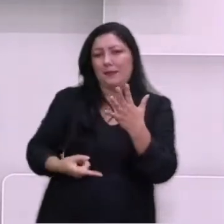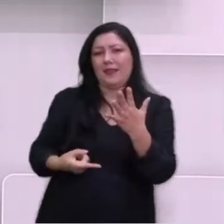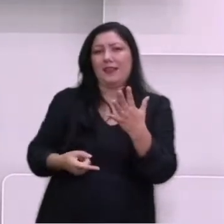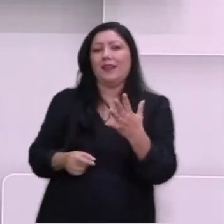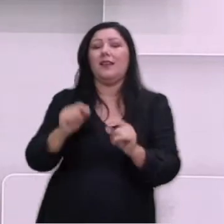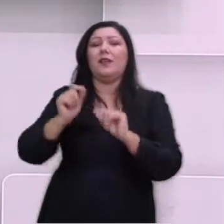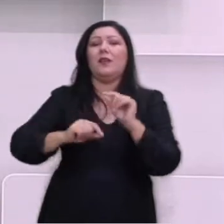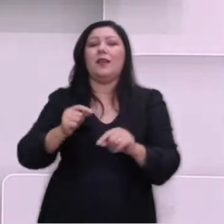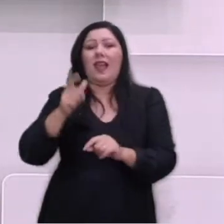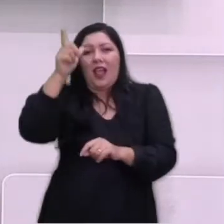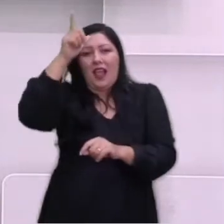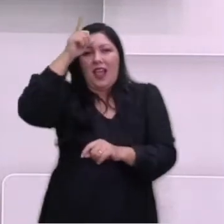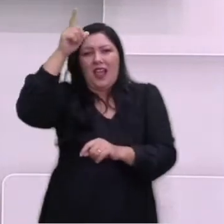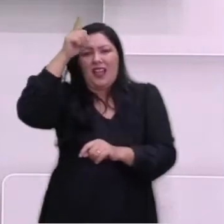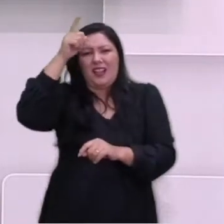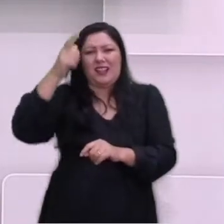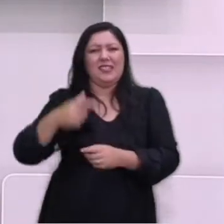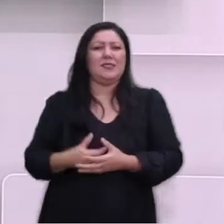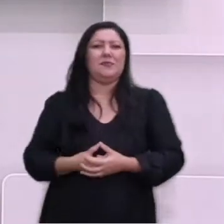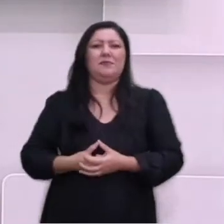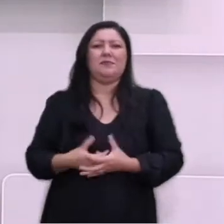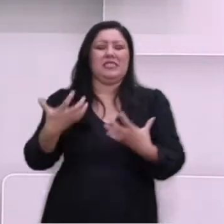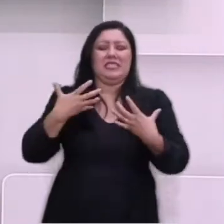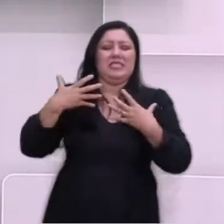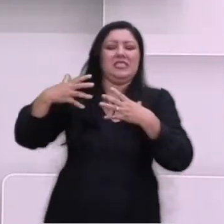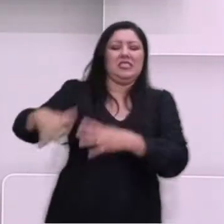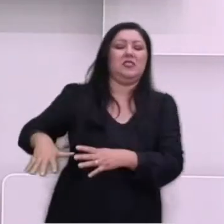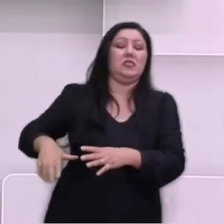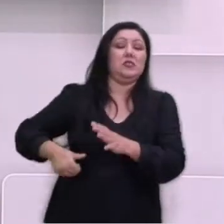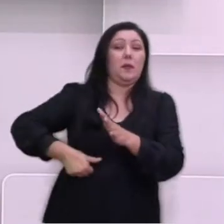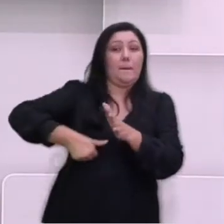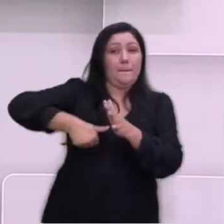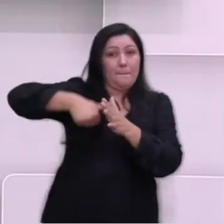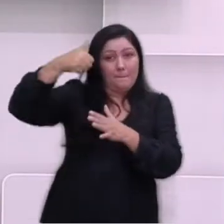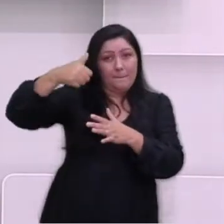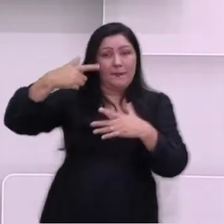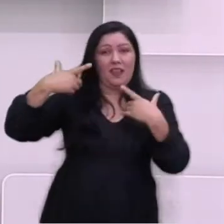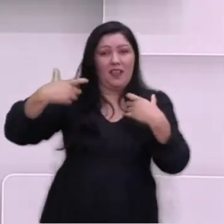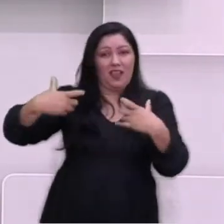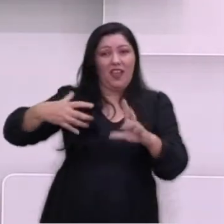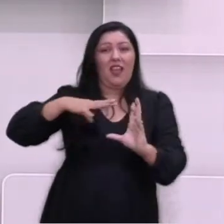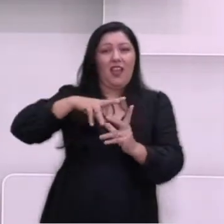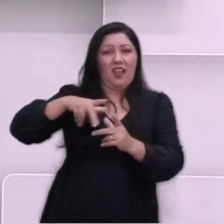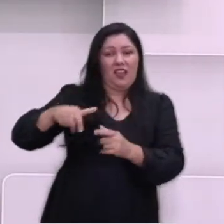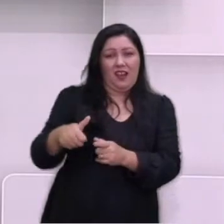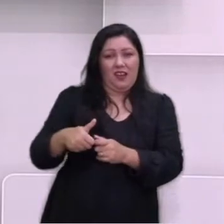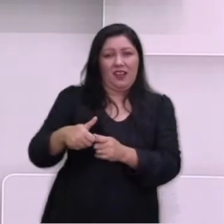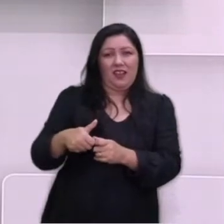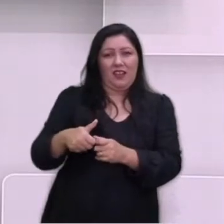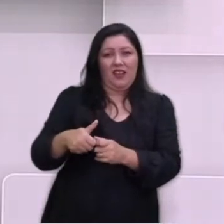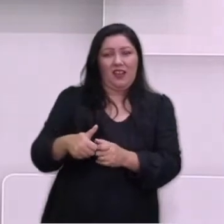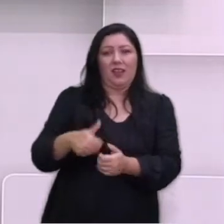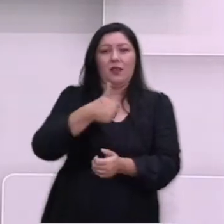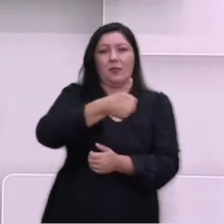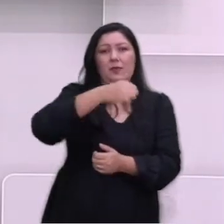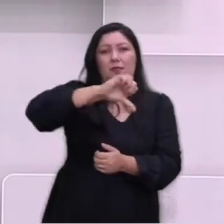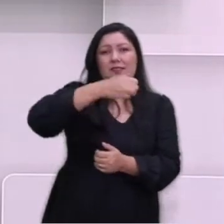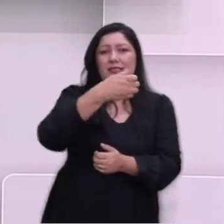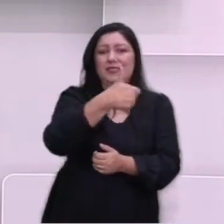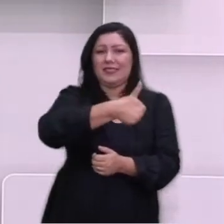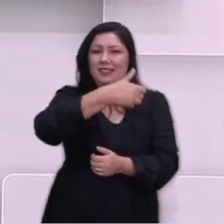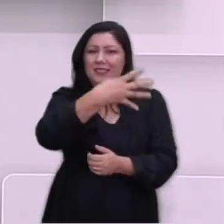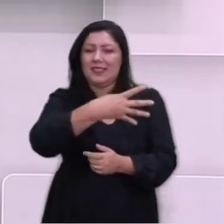Alemanha com o desfecho da Primeira Guerra, que durou de 1914 a 1918. A